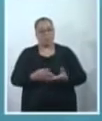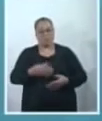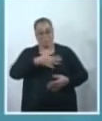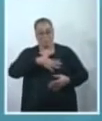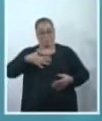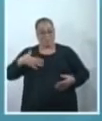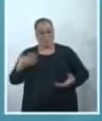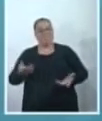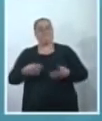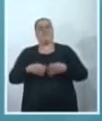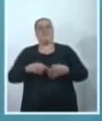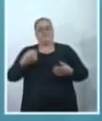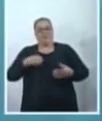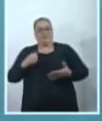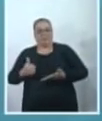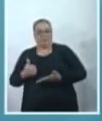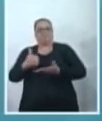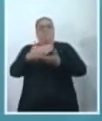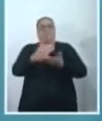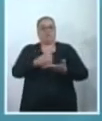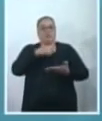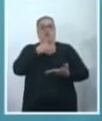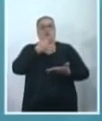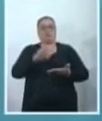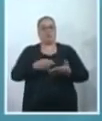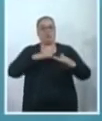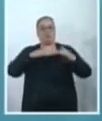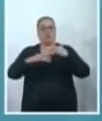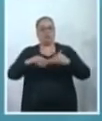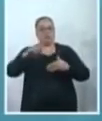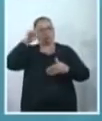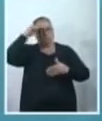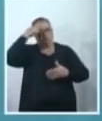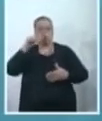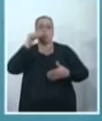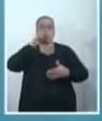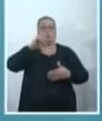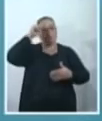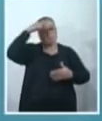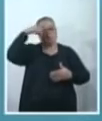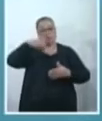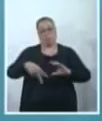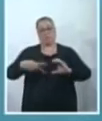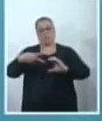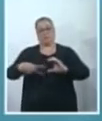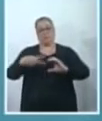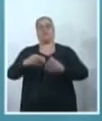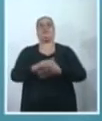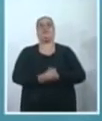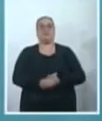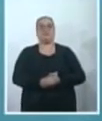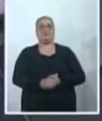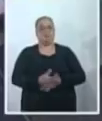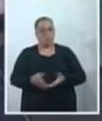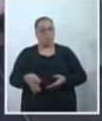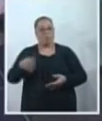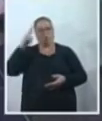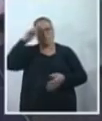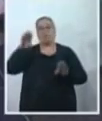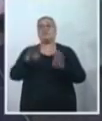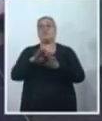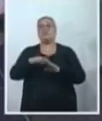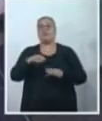poder ser uma porta-voz do movimento negro, das mulheres negras, aqui no ambiente legislativo. Que bom. E lembrando também que essas